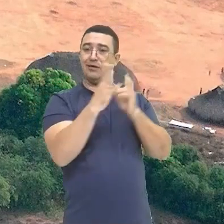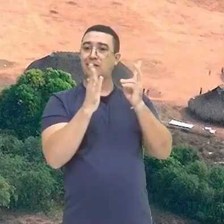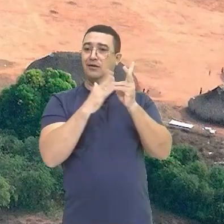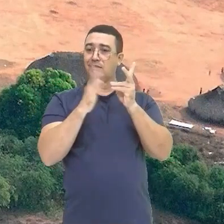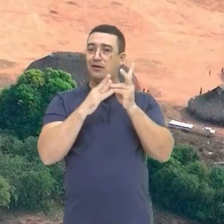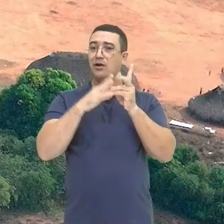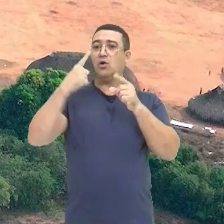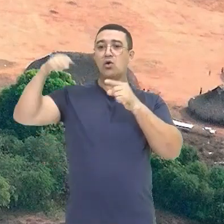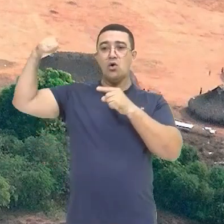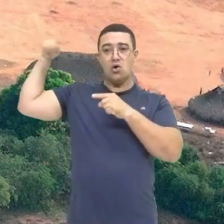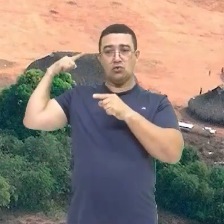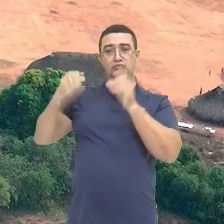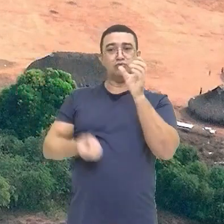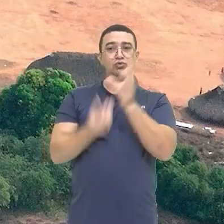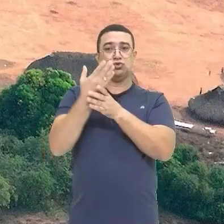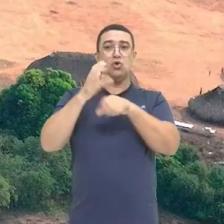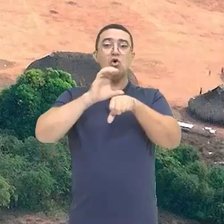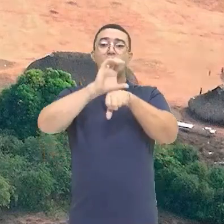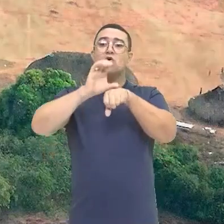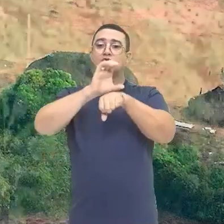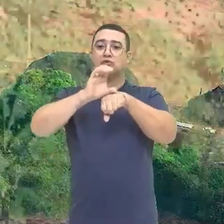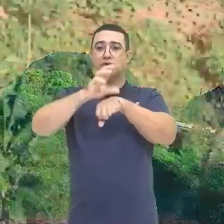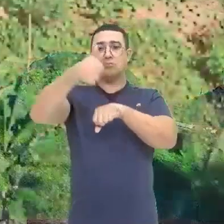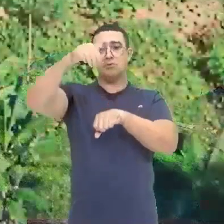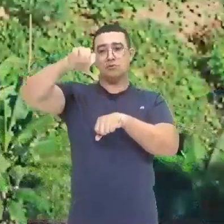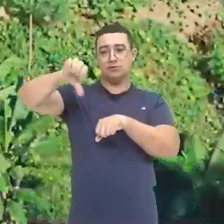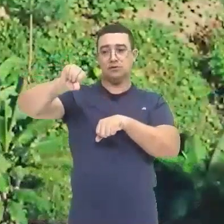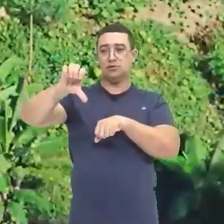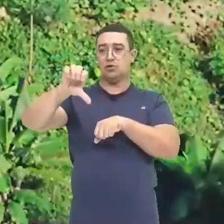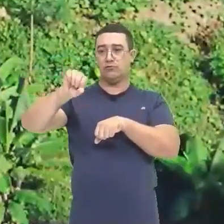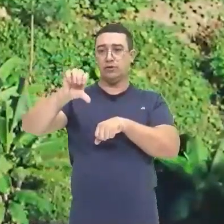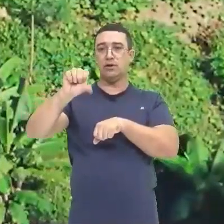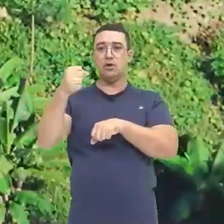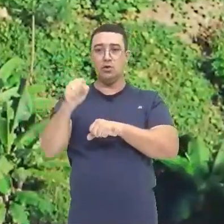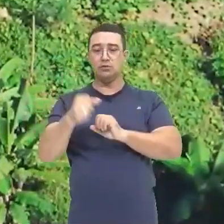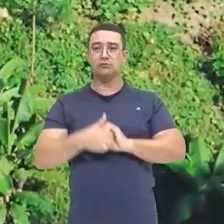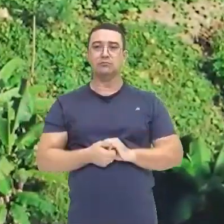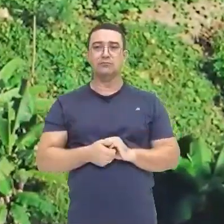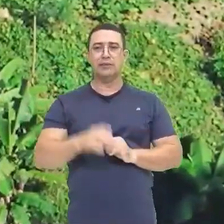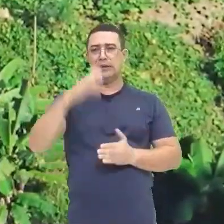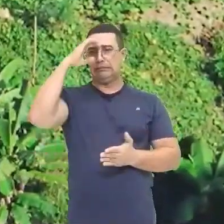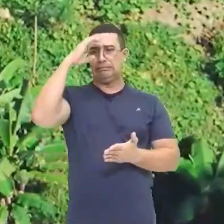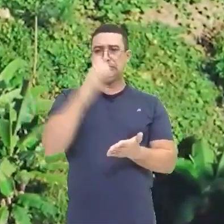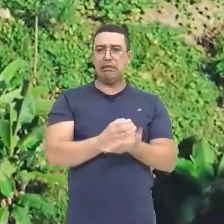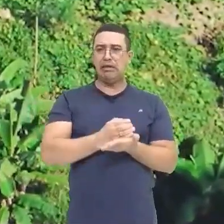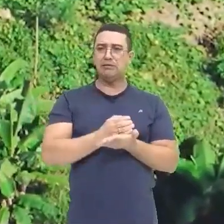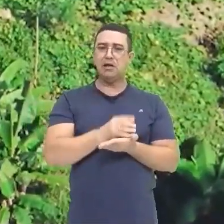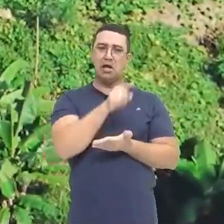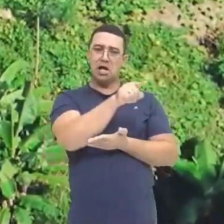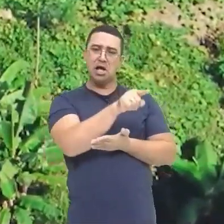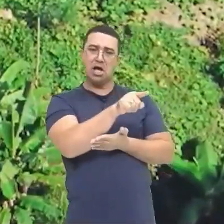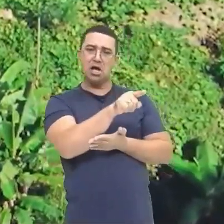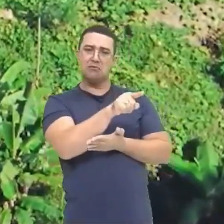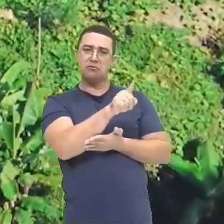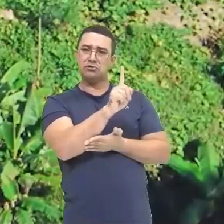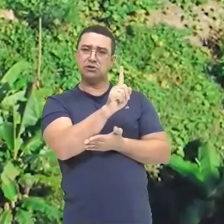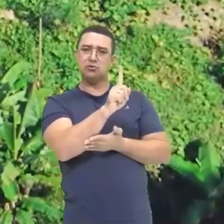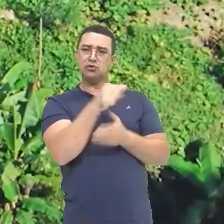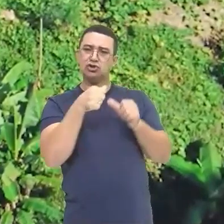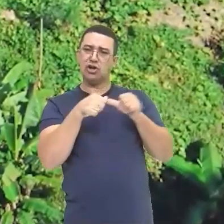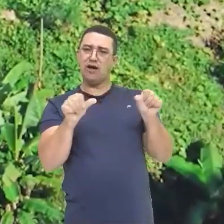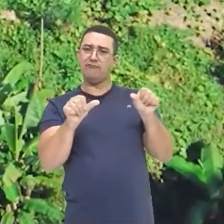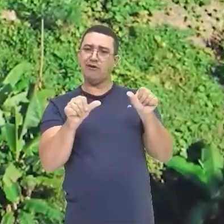promulgação Da constituição De 1988 Pela tese É como que Só por você Não ter estado Em casa No dia da